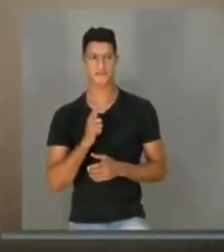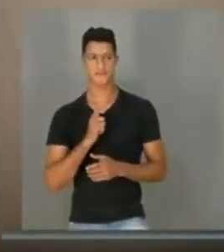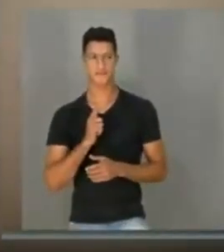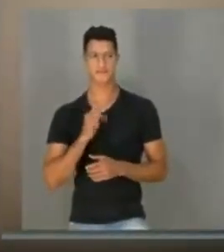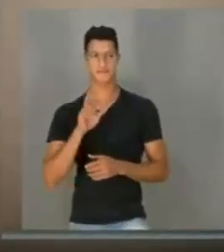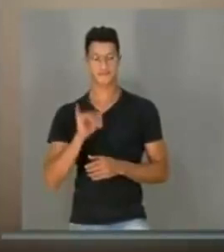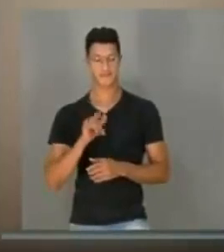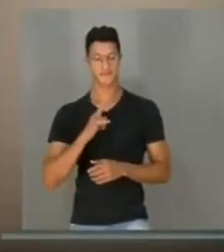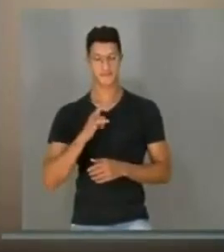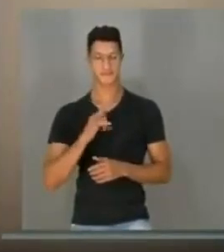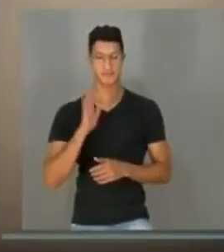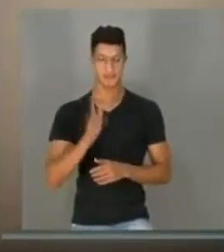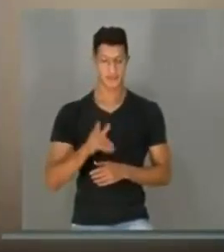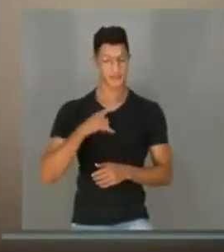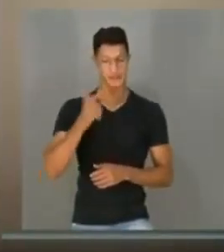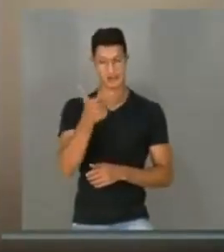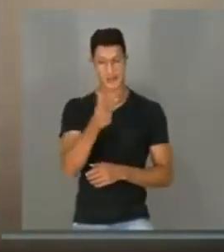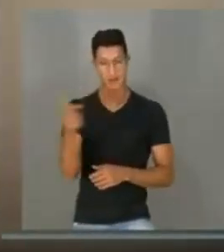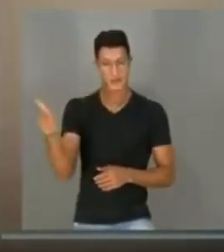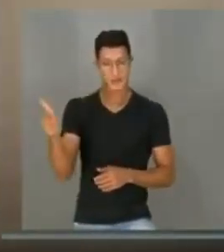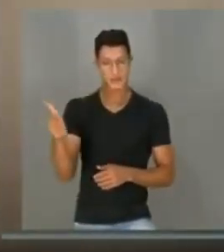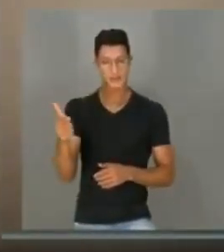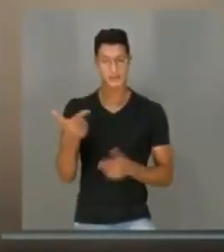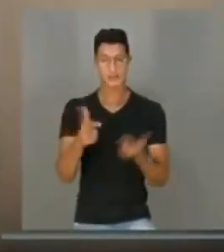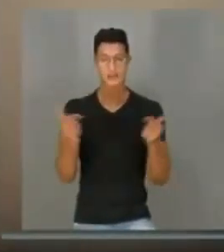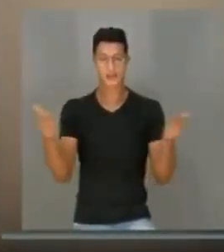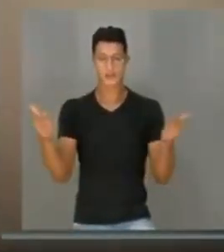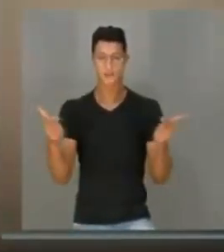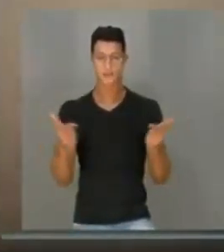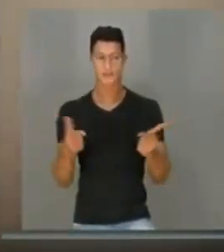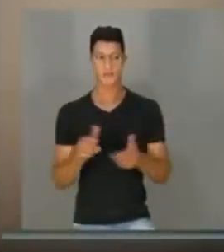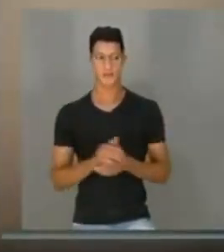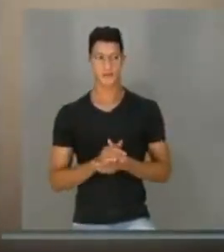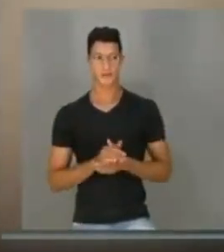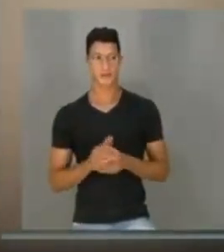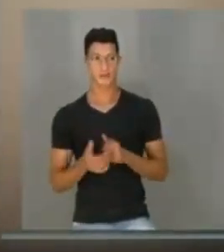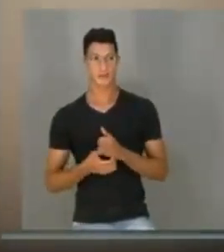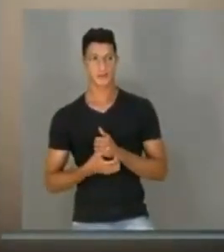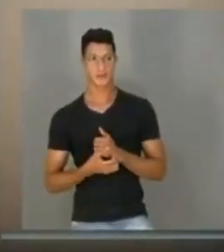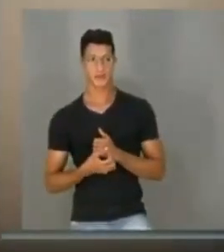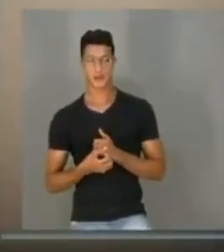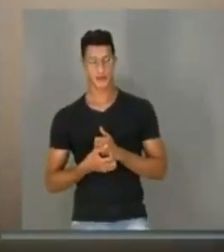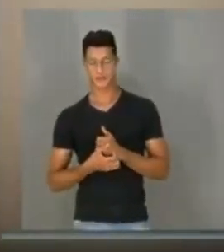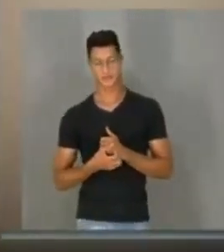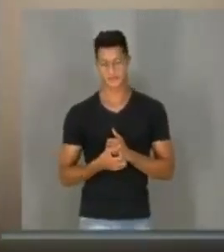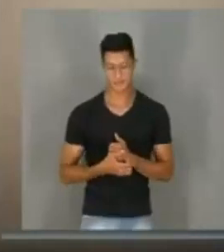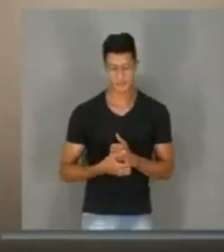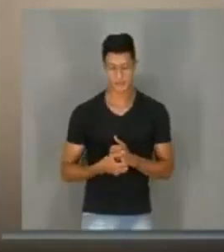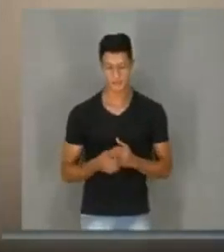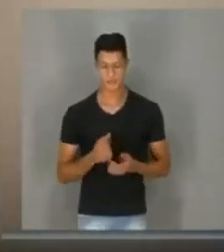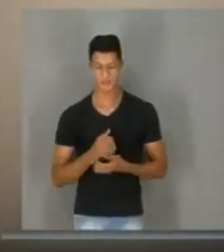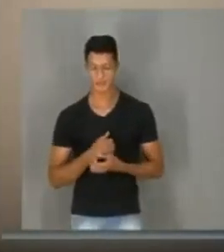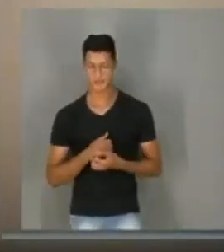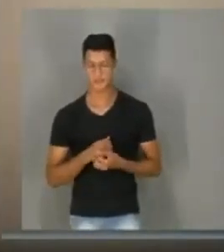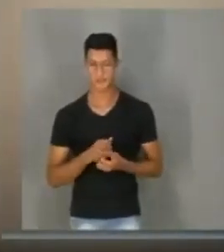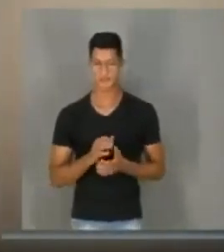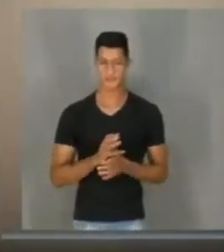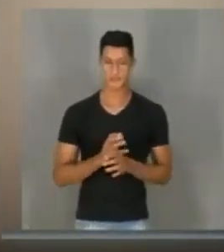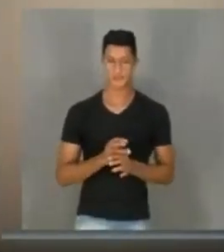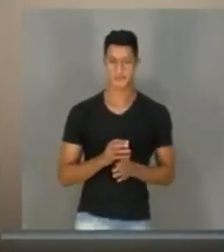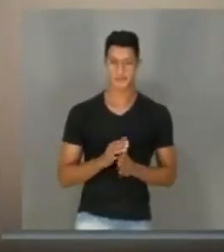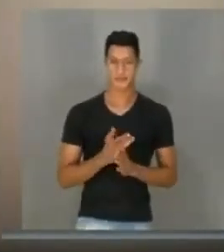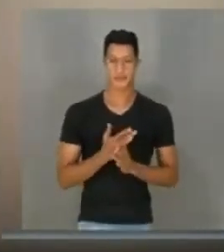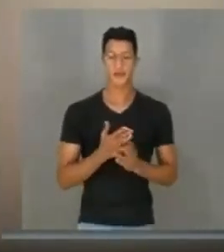não existe mais uma rivalidade entre médico e acupunturista.